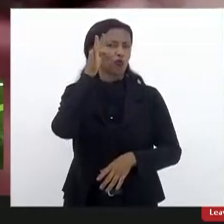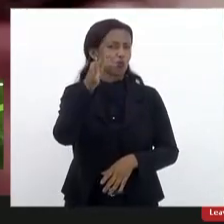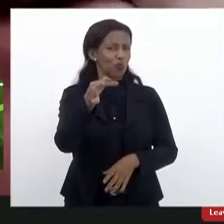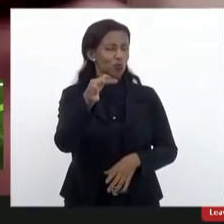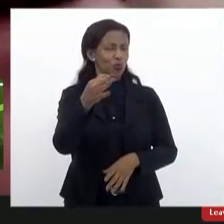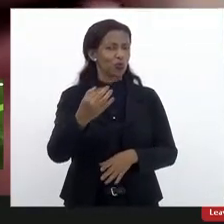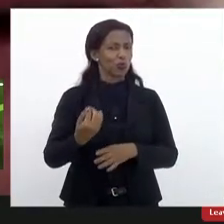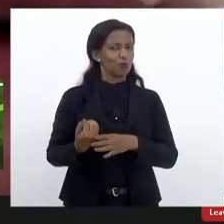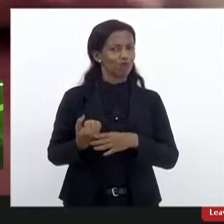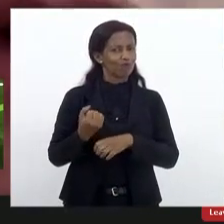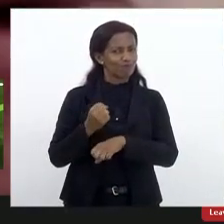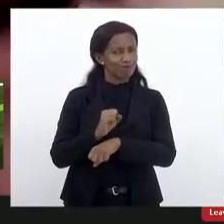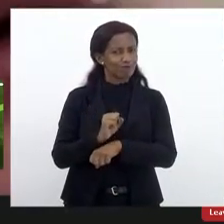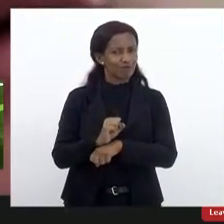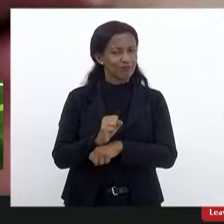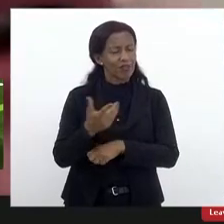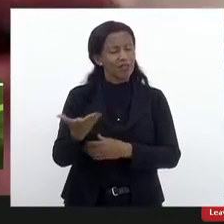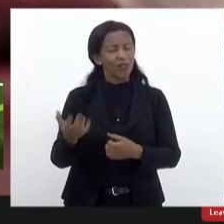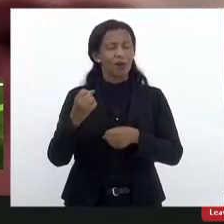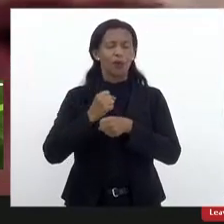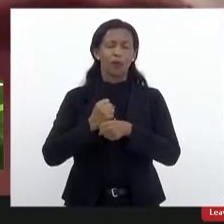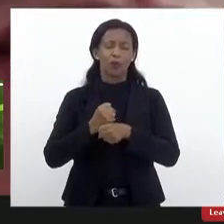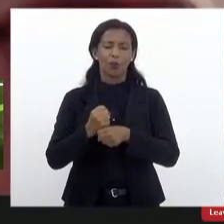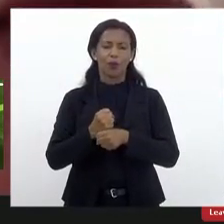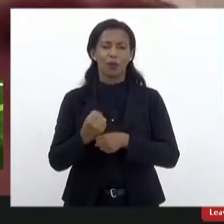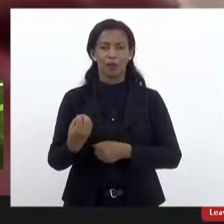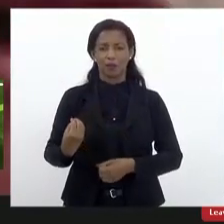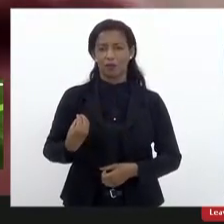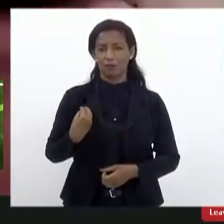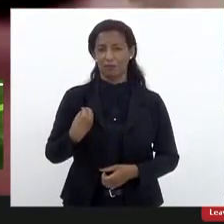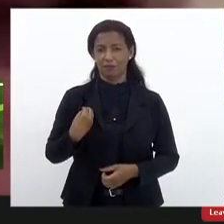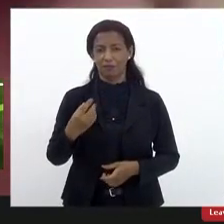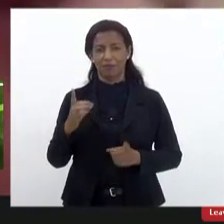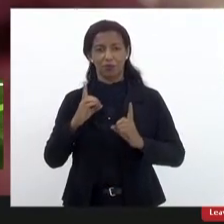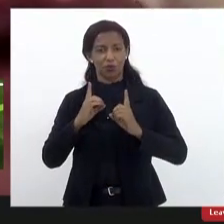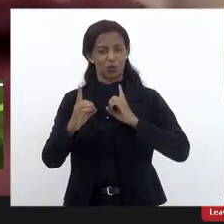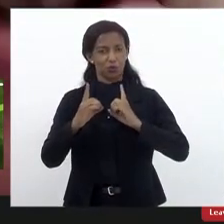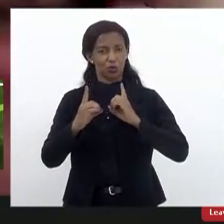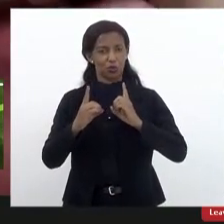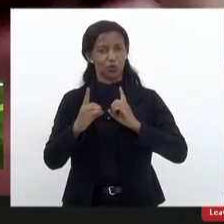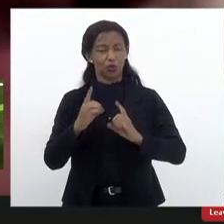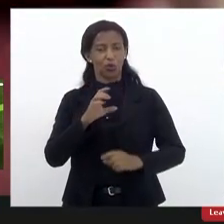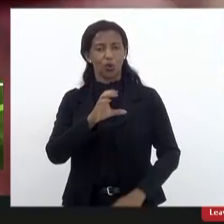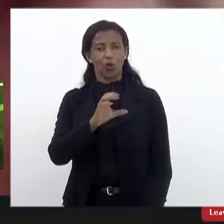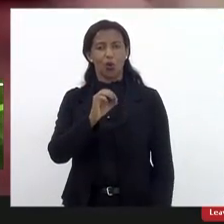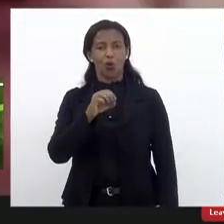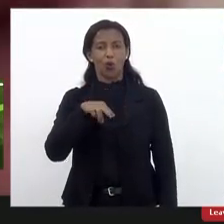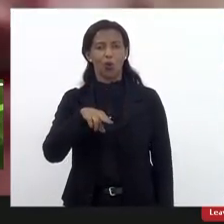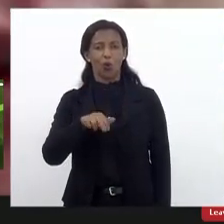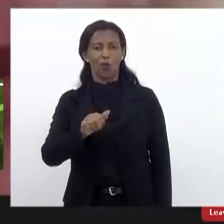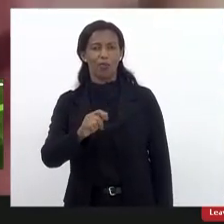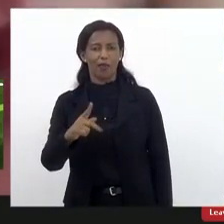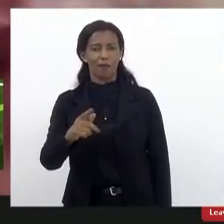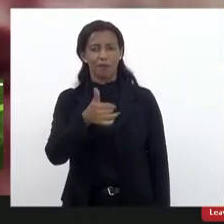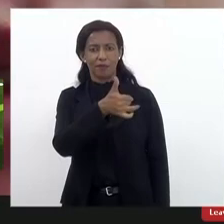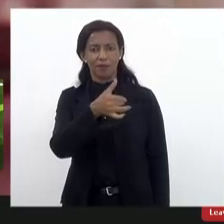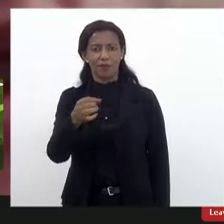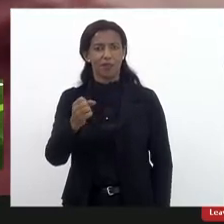mais no ano que estamos discutindo a CONAP e o centenário de Paulo Freire.